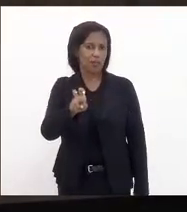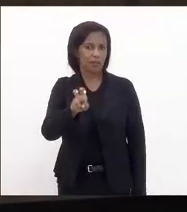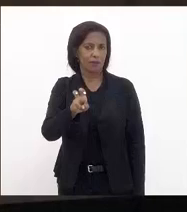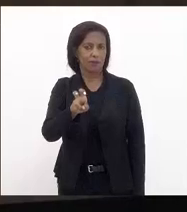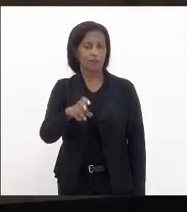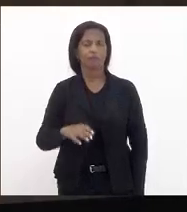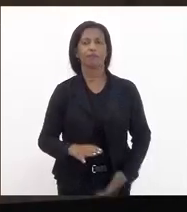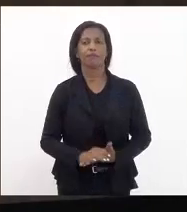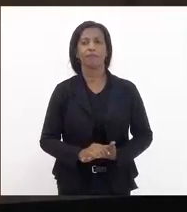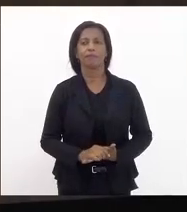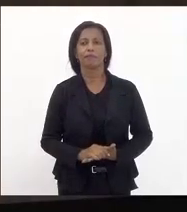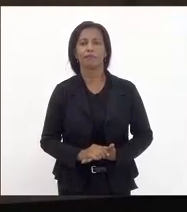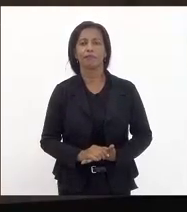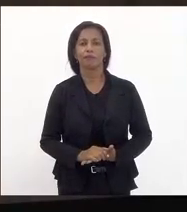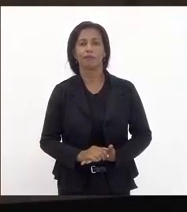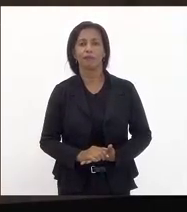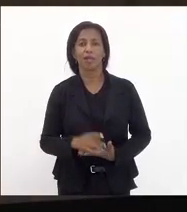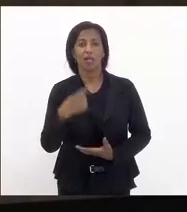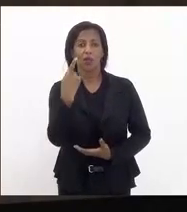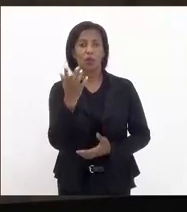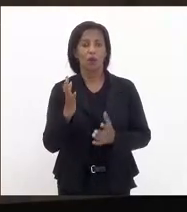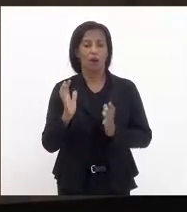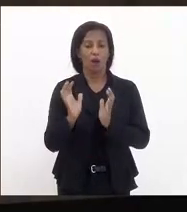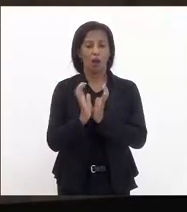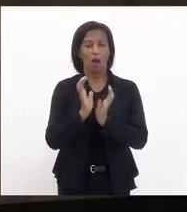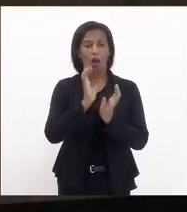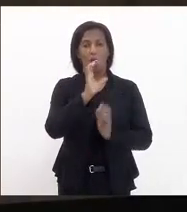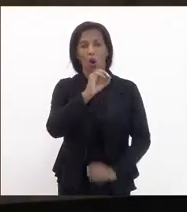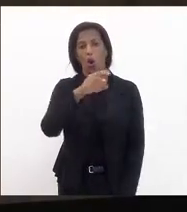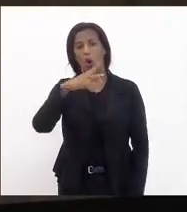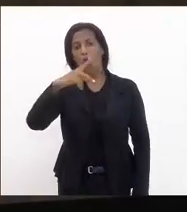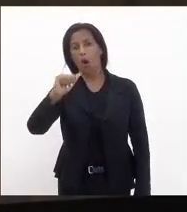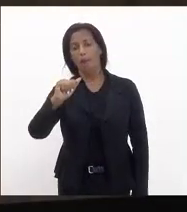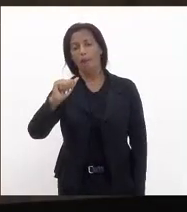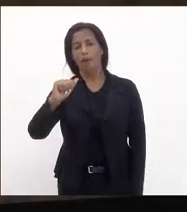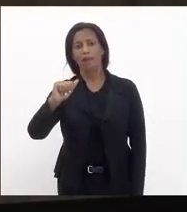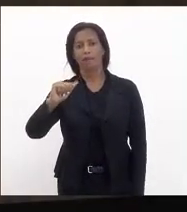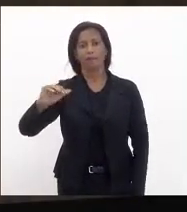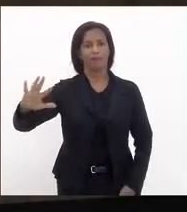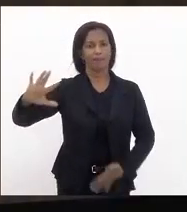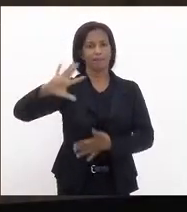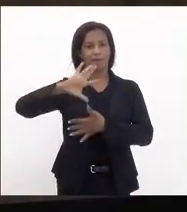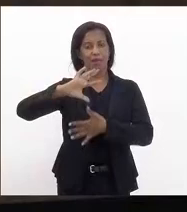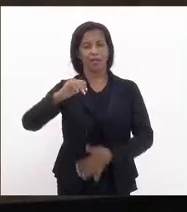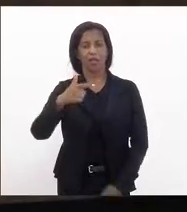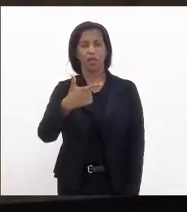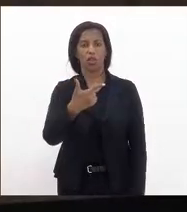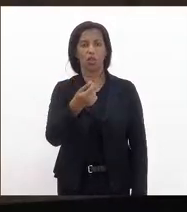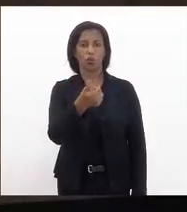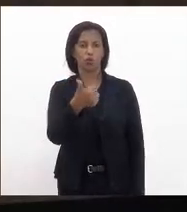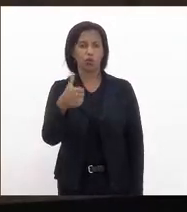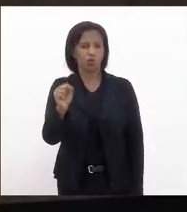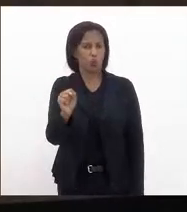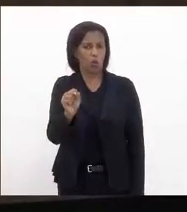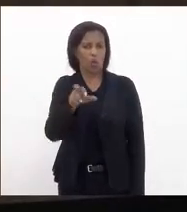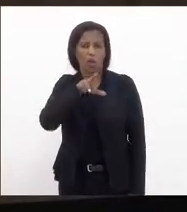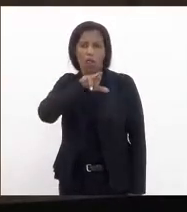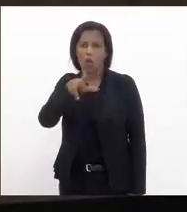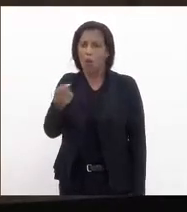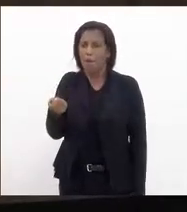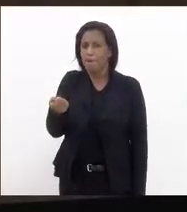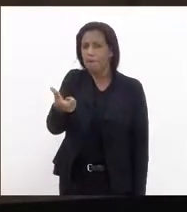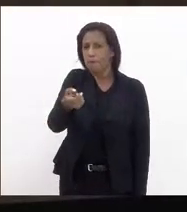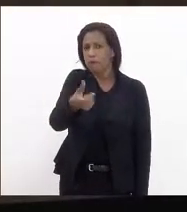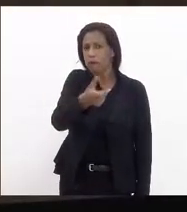e uma Copa América em 2018 então não é pouca coisa